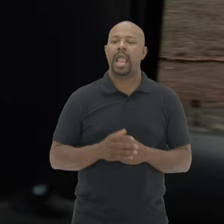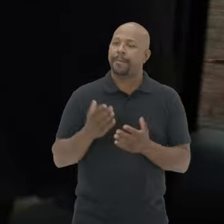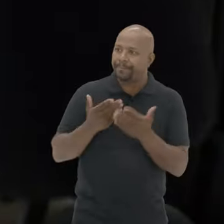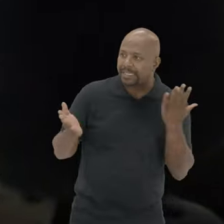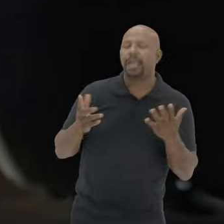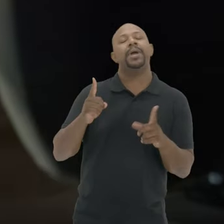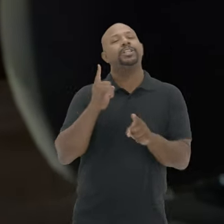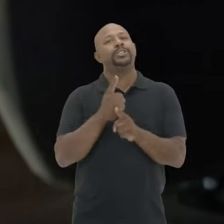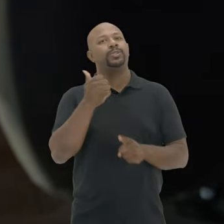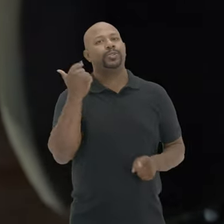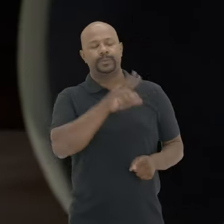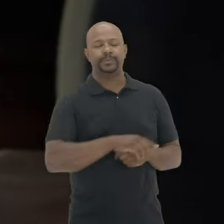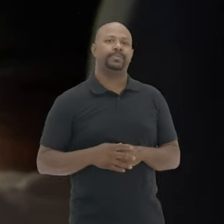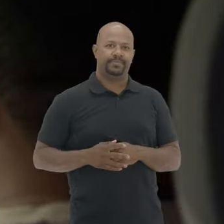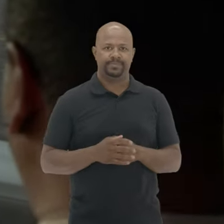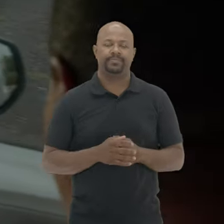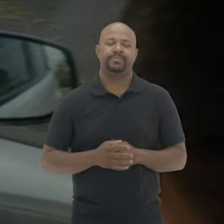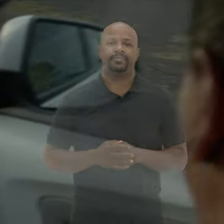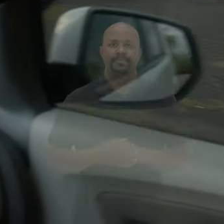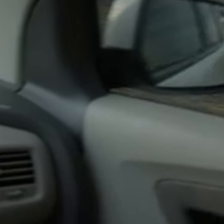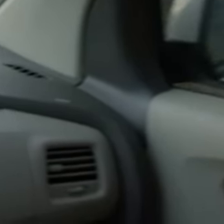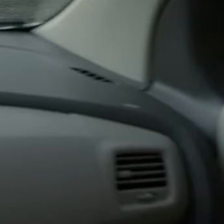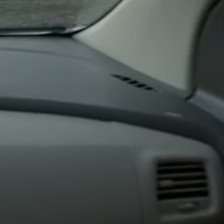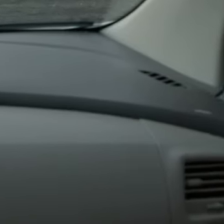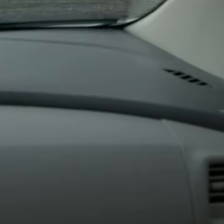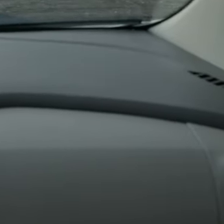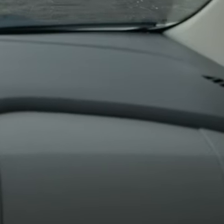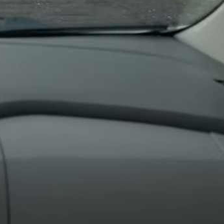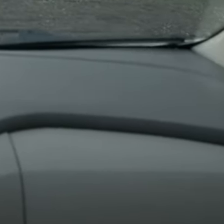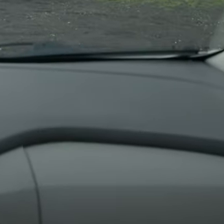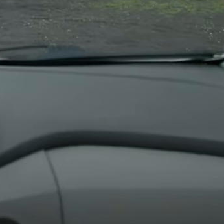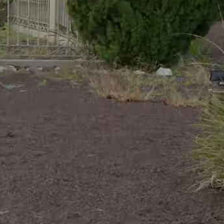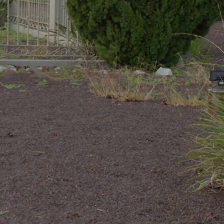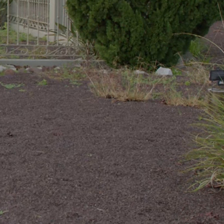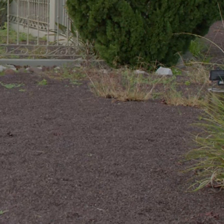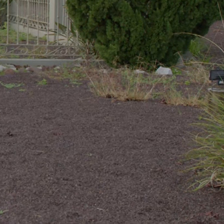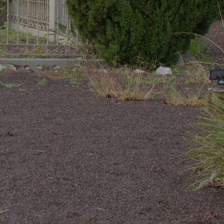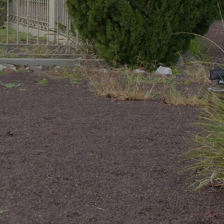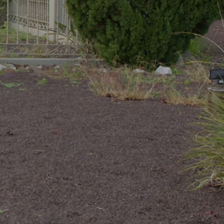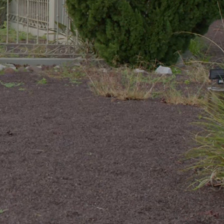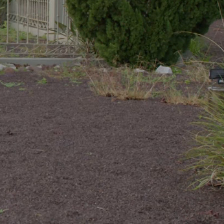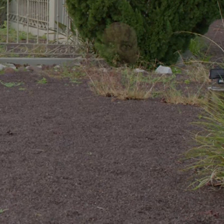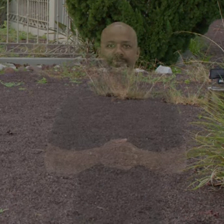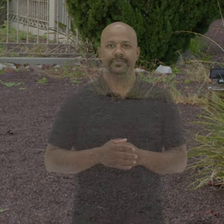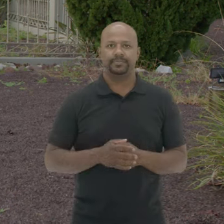Perdemos, achamos Eles saem da estrada Chegam em um local cercado por uma grade E entram pelo portão